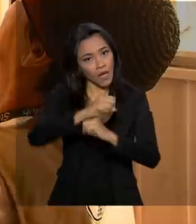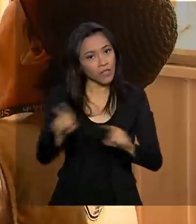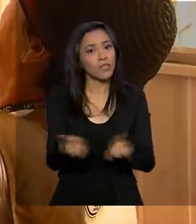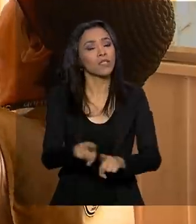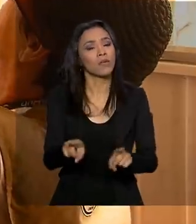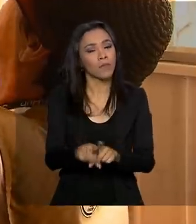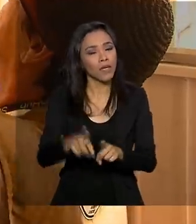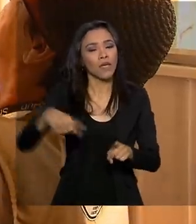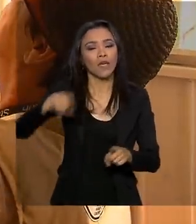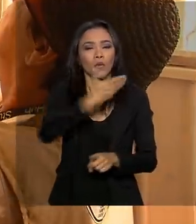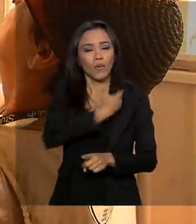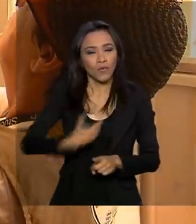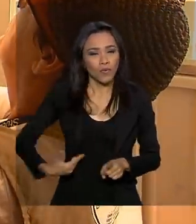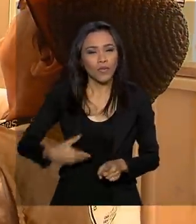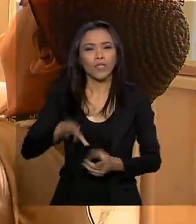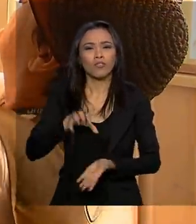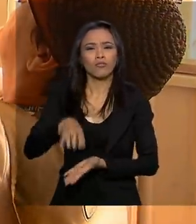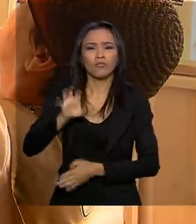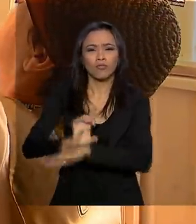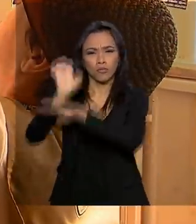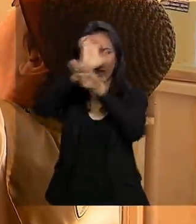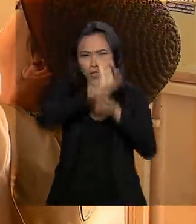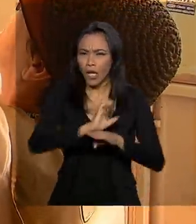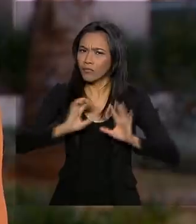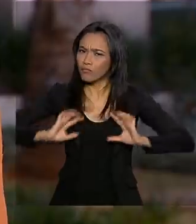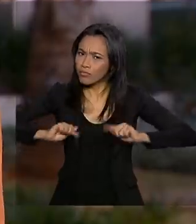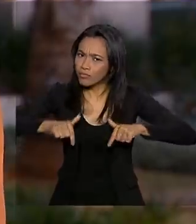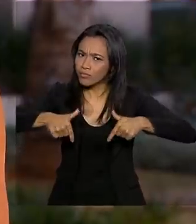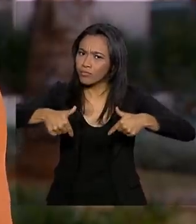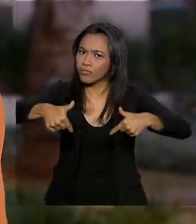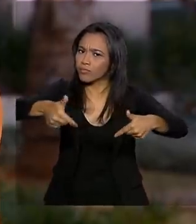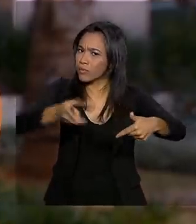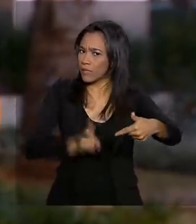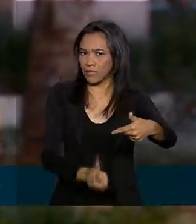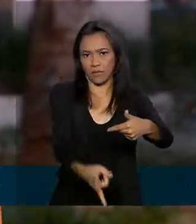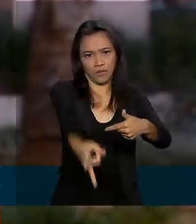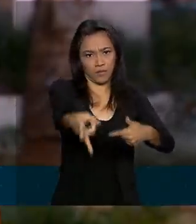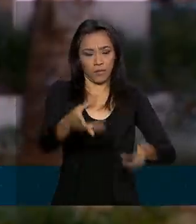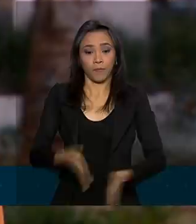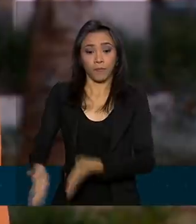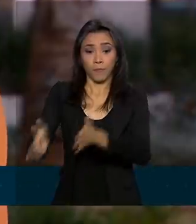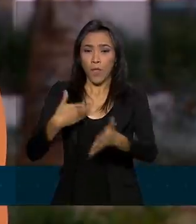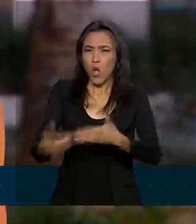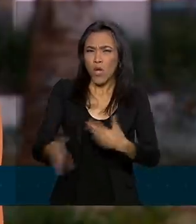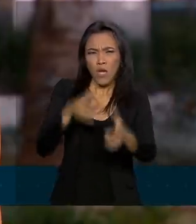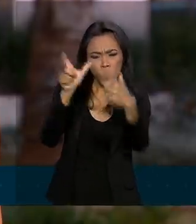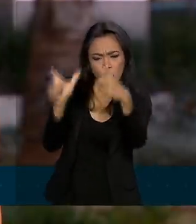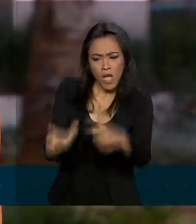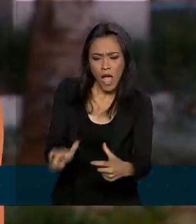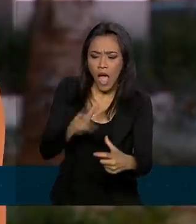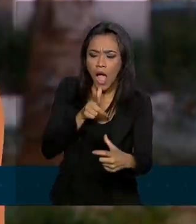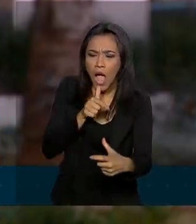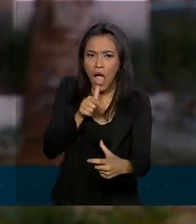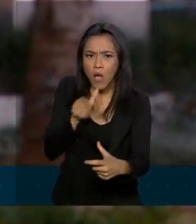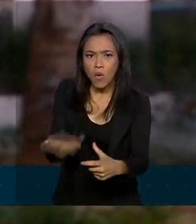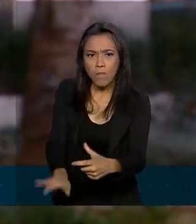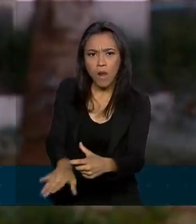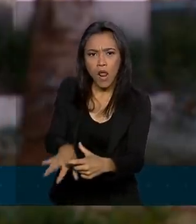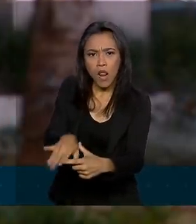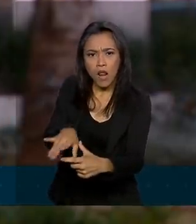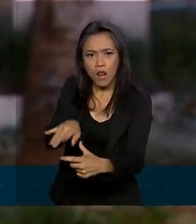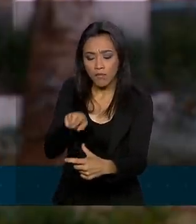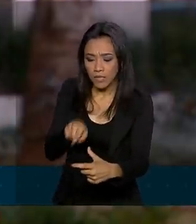de saúde sobre a necessidade de ações constantes. Qualquer lugar que acumule um mínimo de água é ideal para a